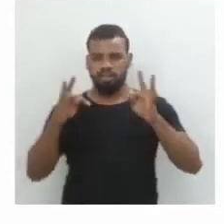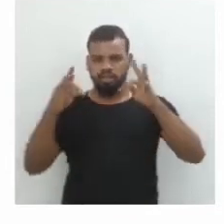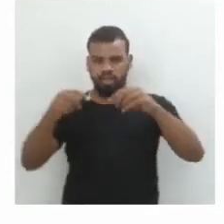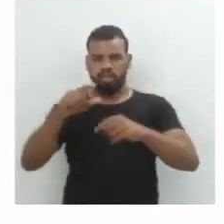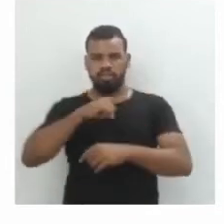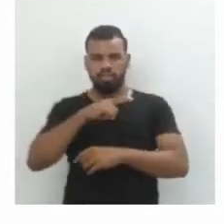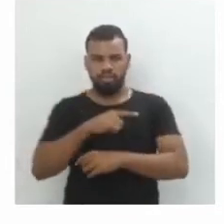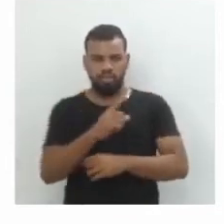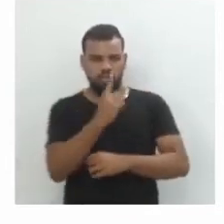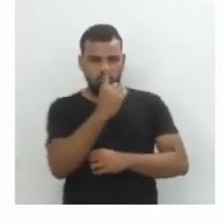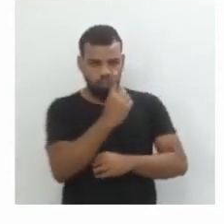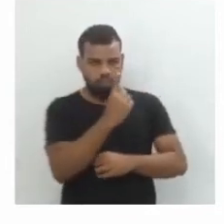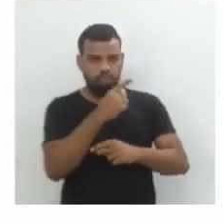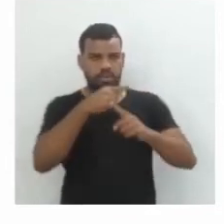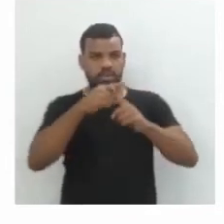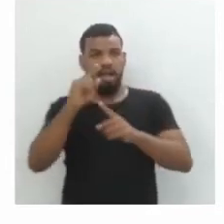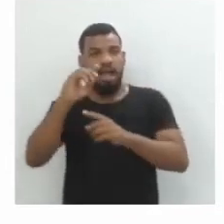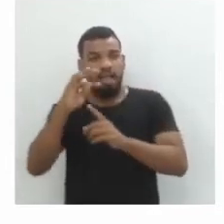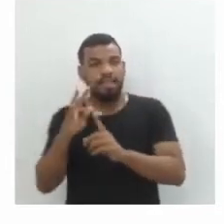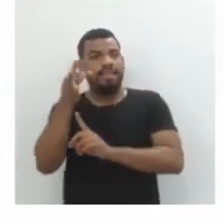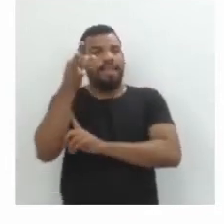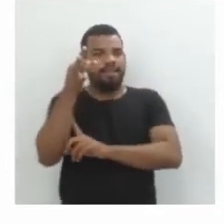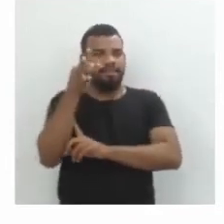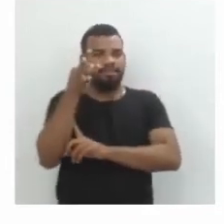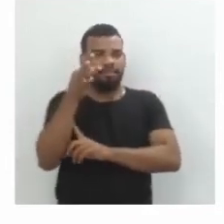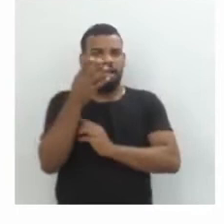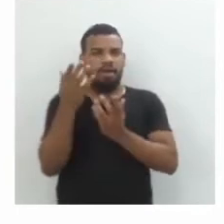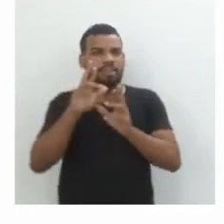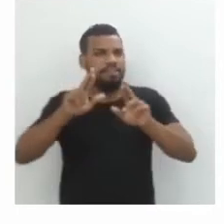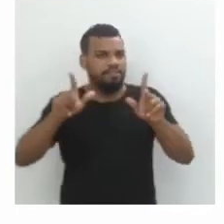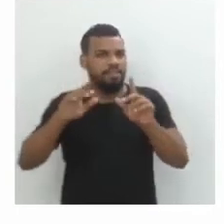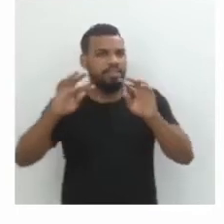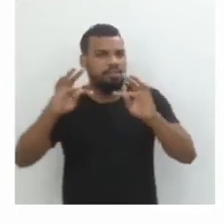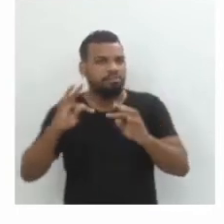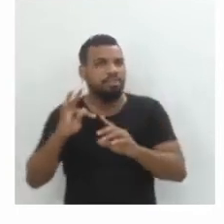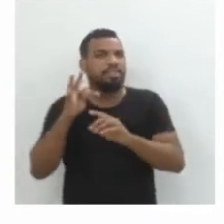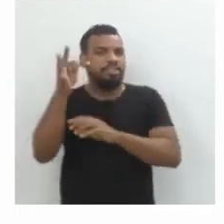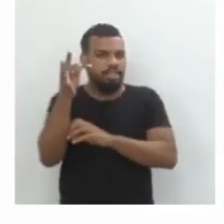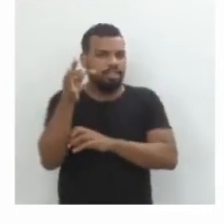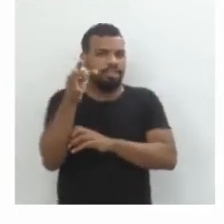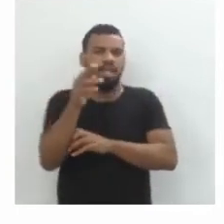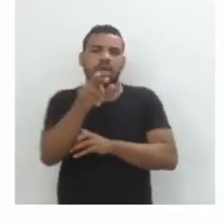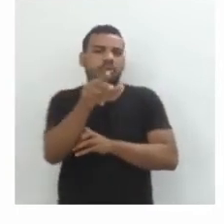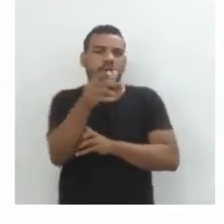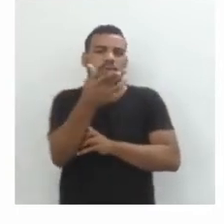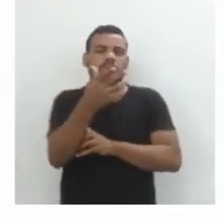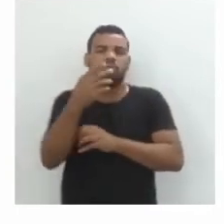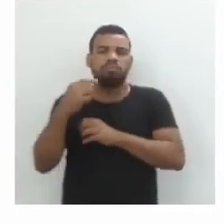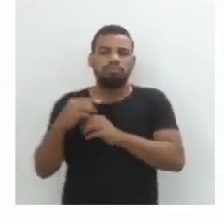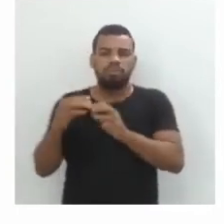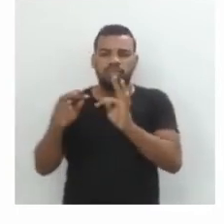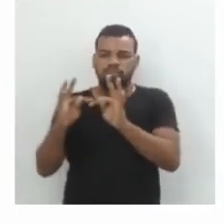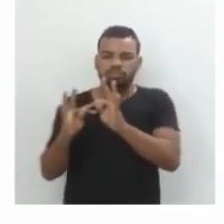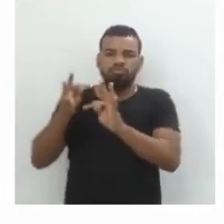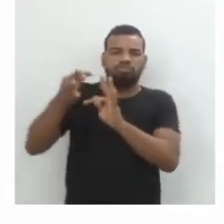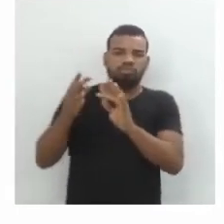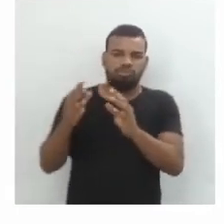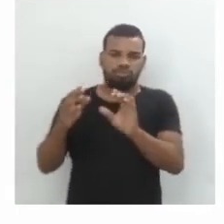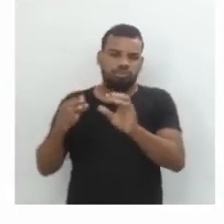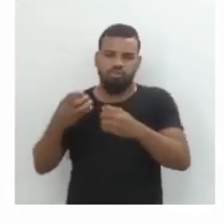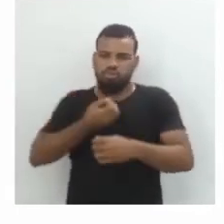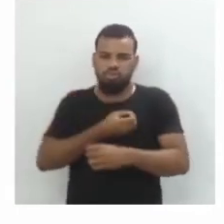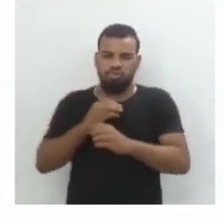1 mais i elevado ao t, ao tempo. Então aqui a gente vai substituir os valores, vai fazer